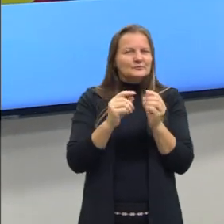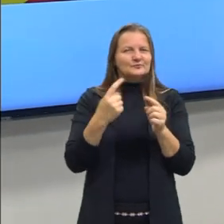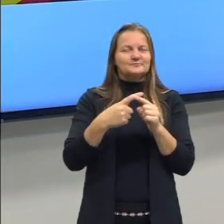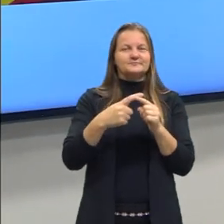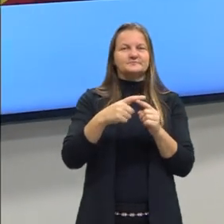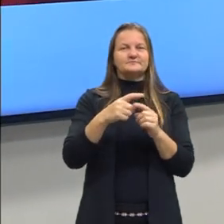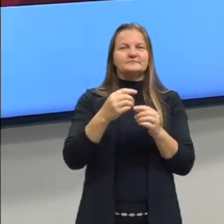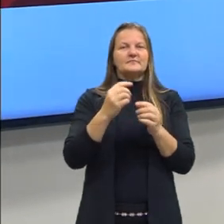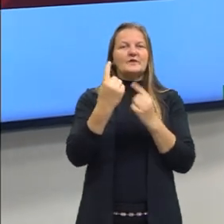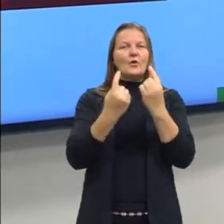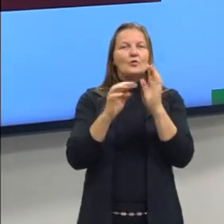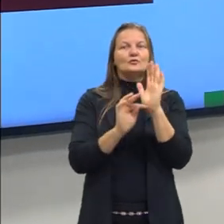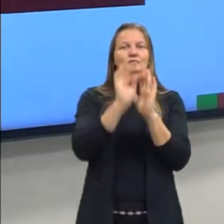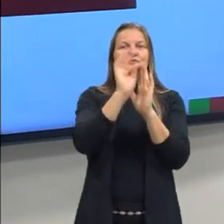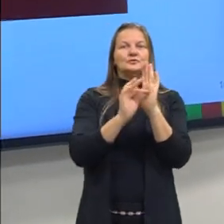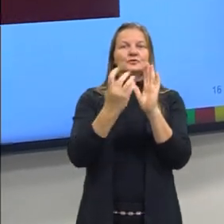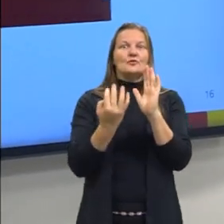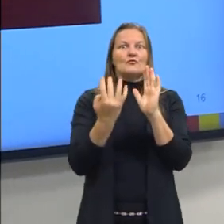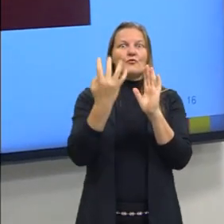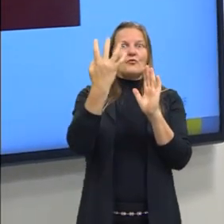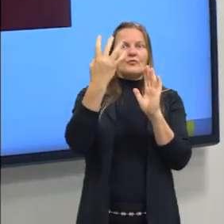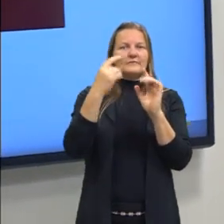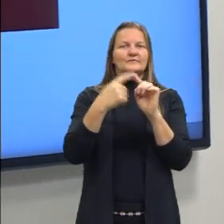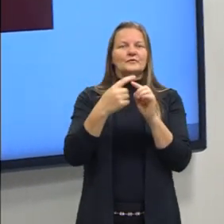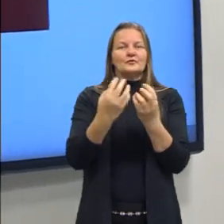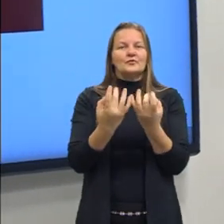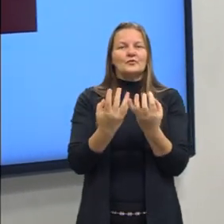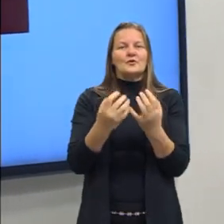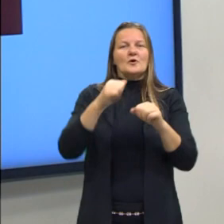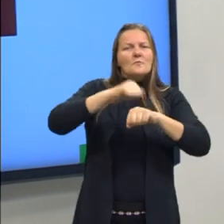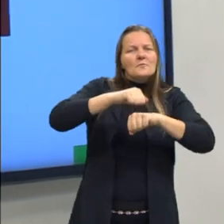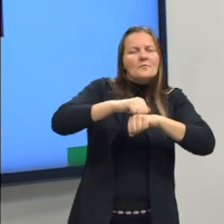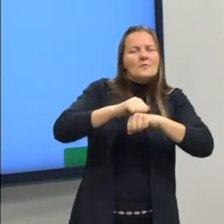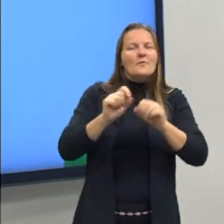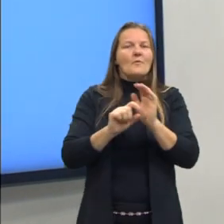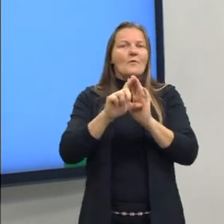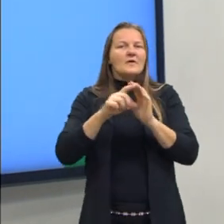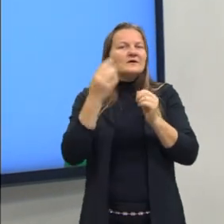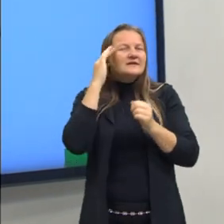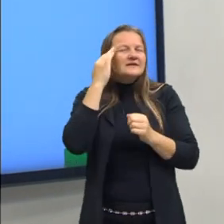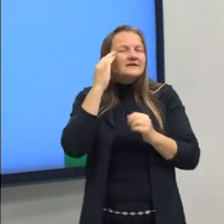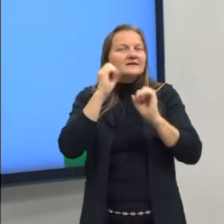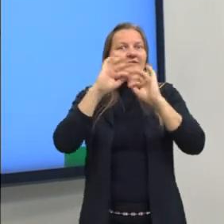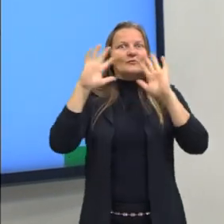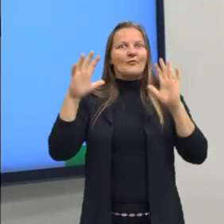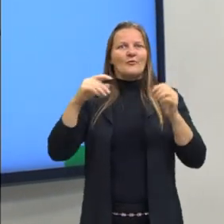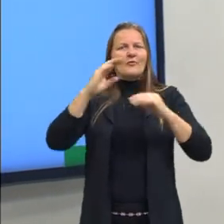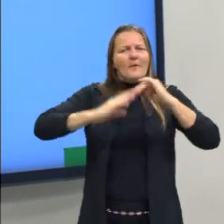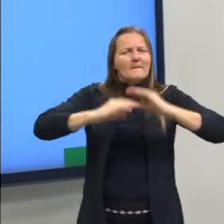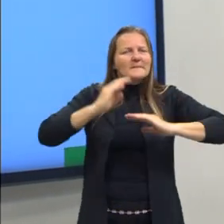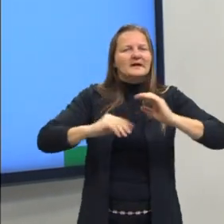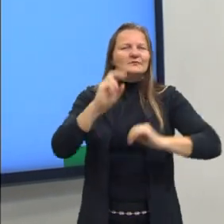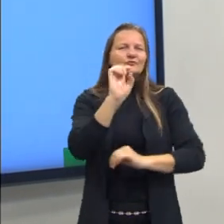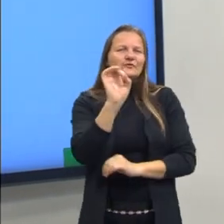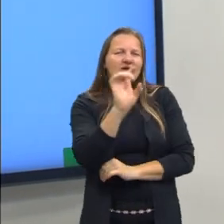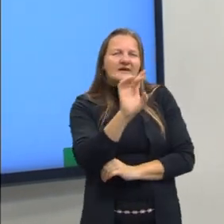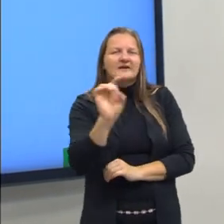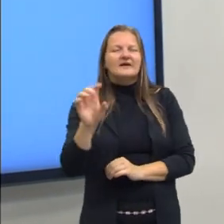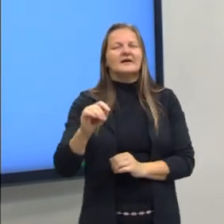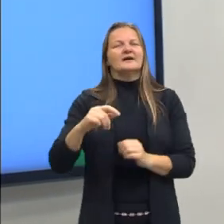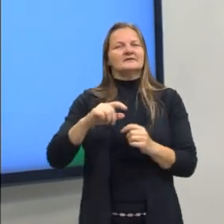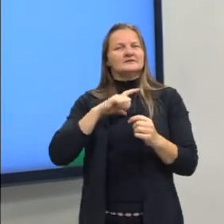a temperatura de ebulição, outro diminui o ponto de congelamento, tentar entender onde é aplicado, se eu